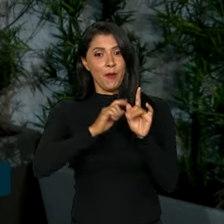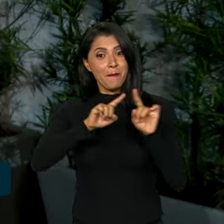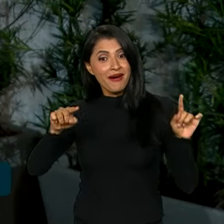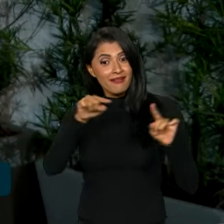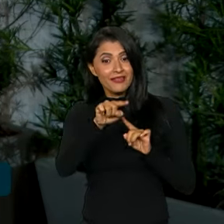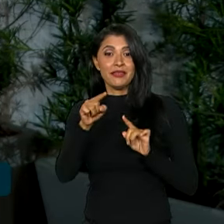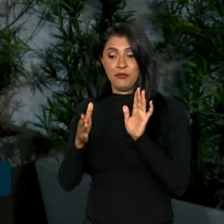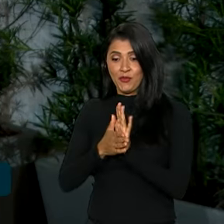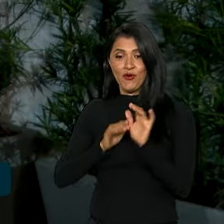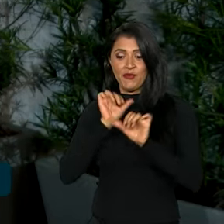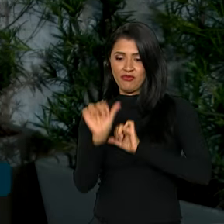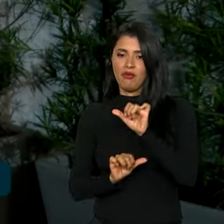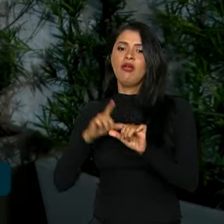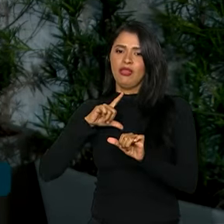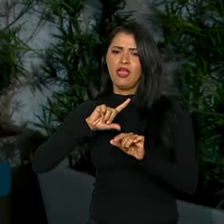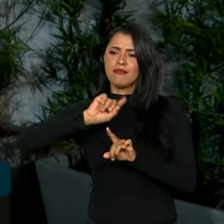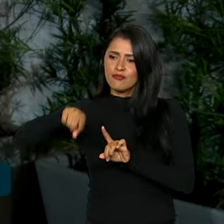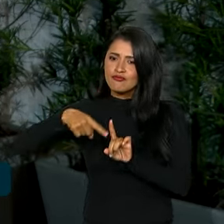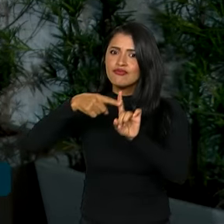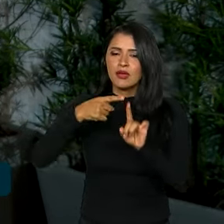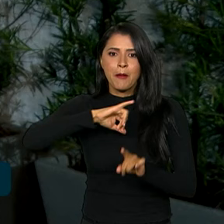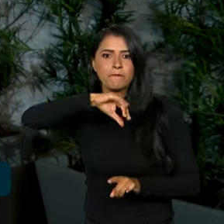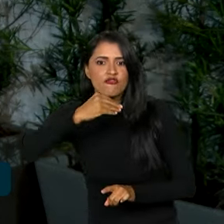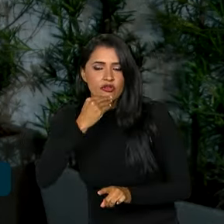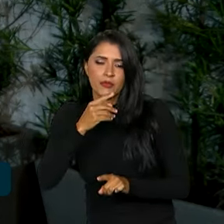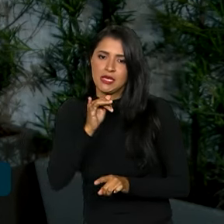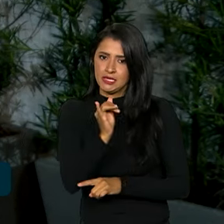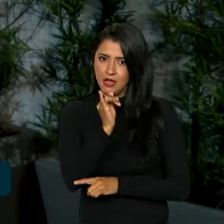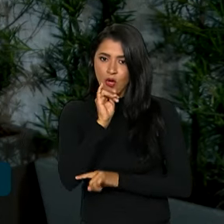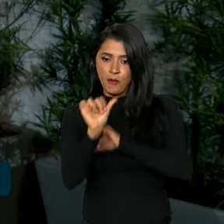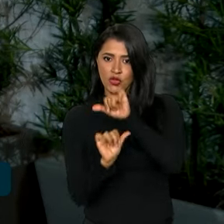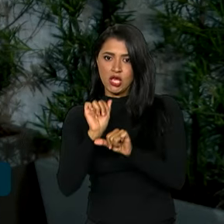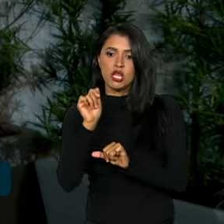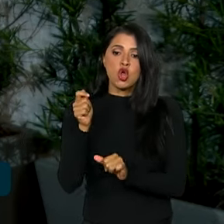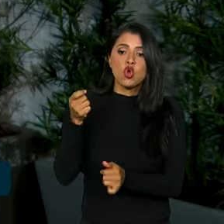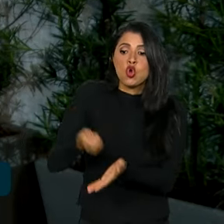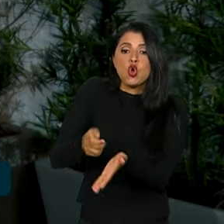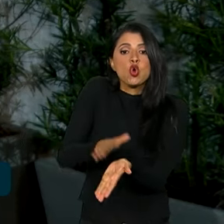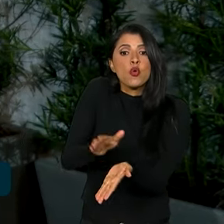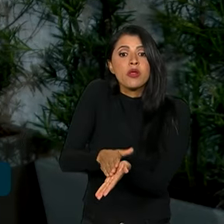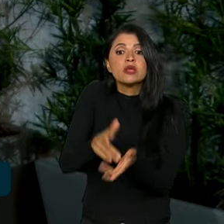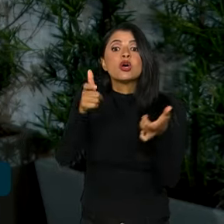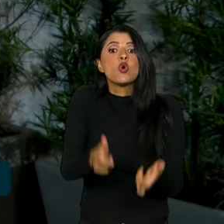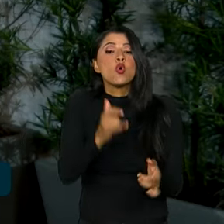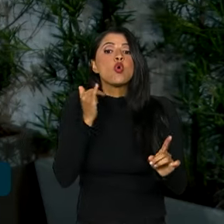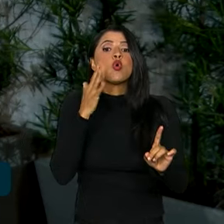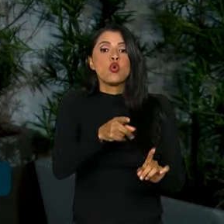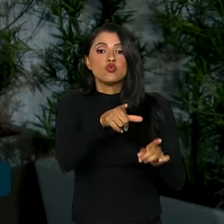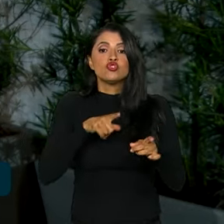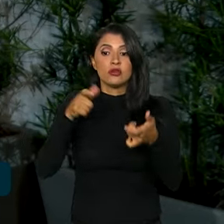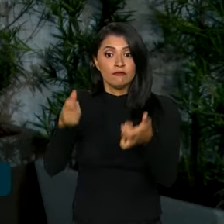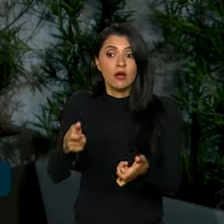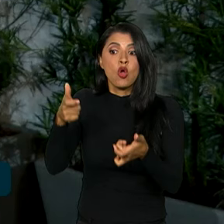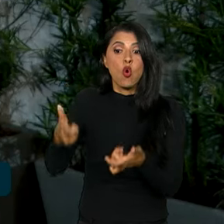proposta de reforma tem muitos benefícios. Por exemplo, a mudança da cobrança vai ser agora no destino. A gente vai pagar o imposto onde o bem ou